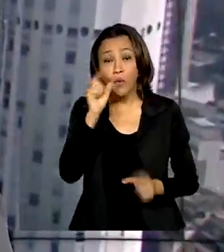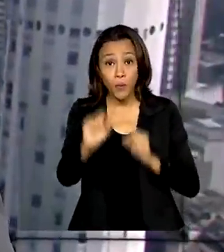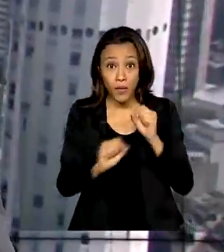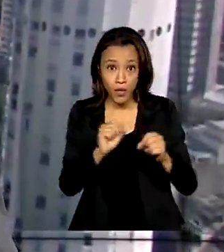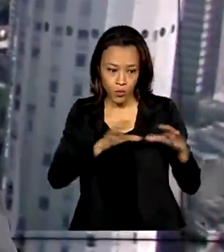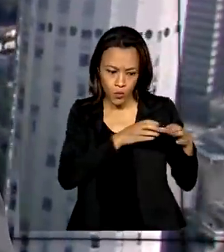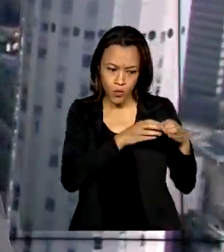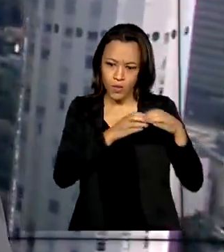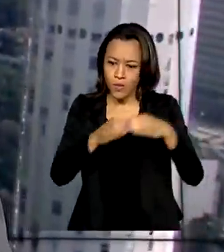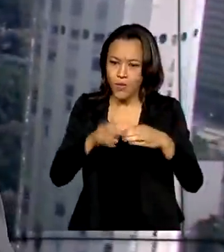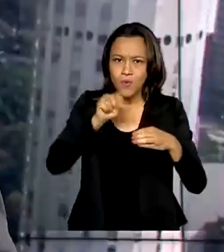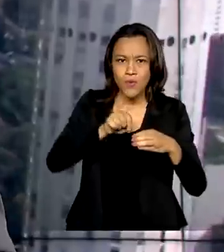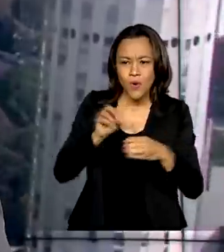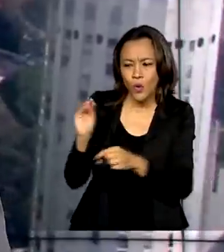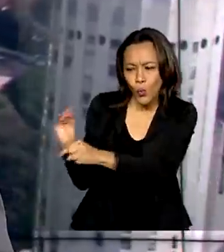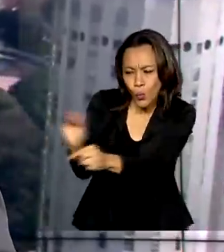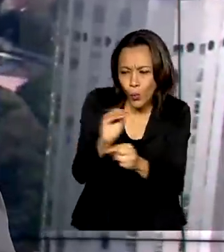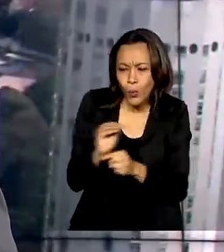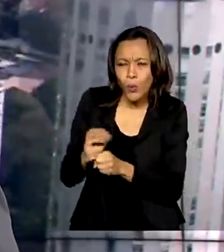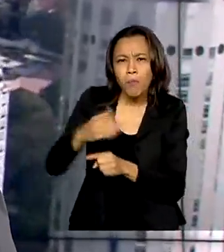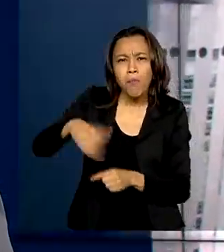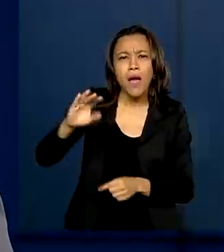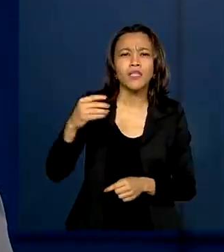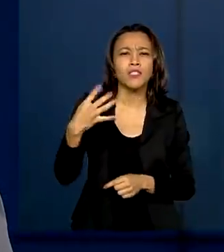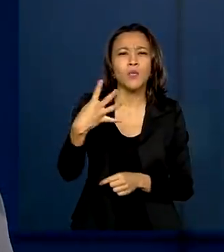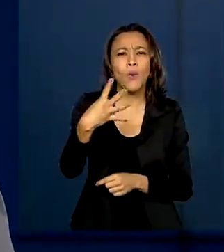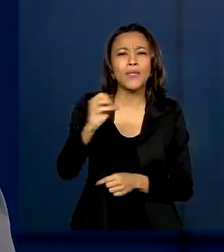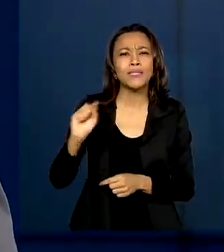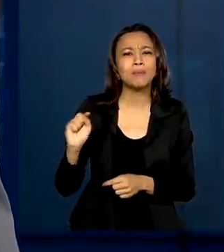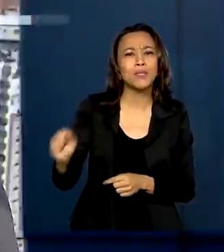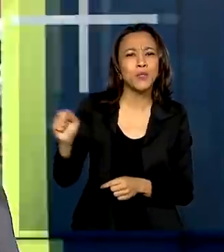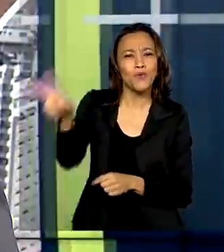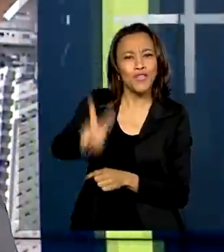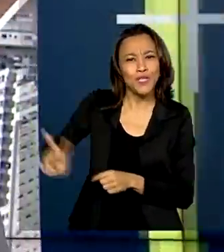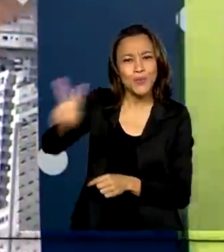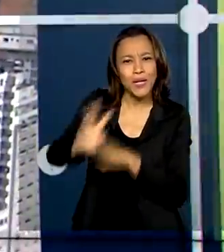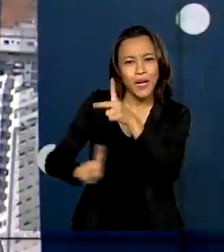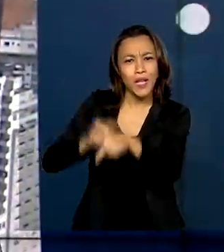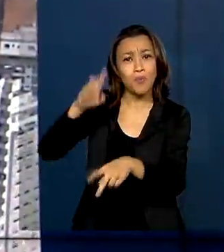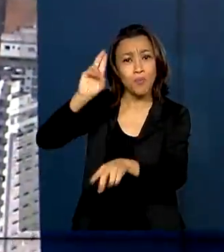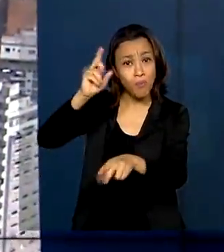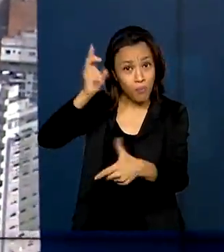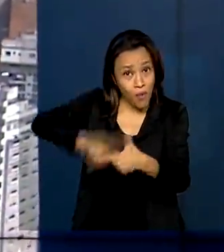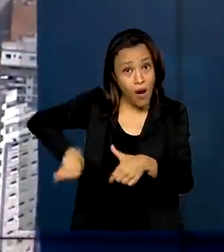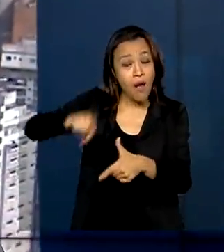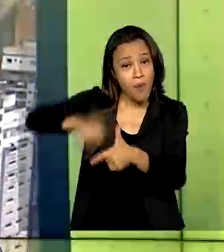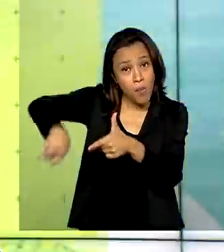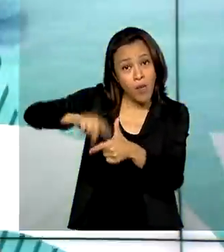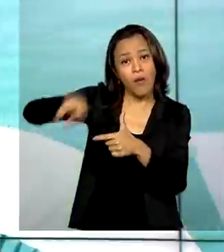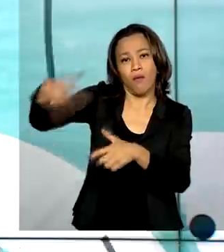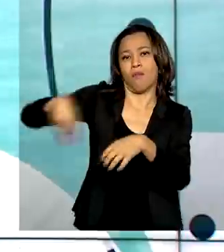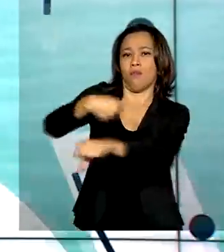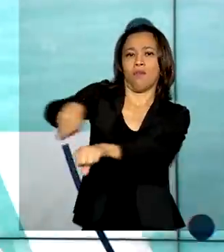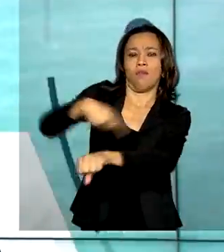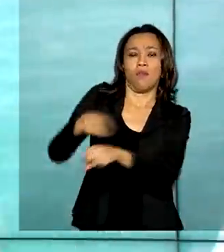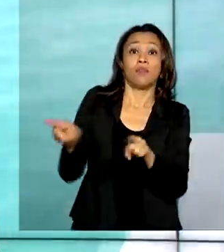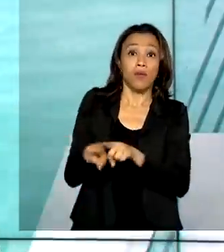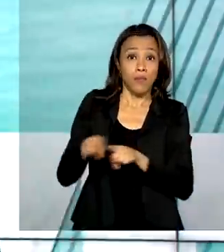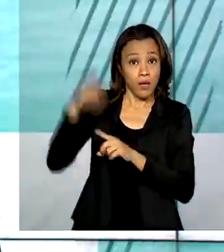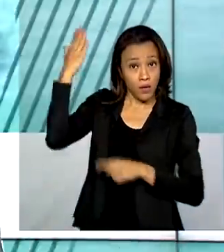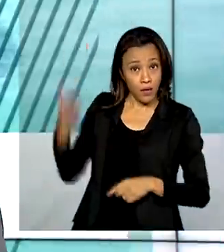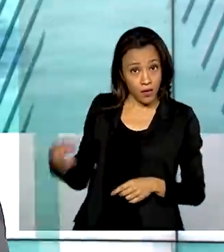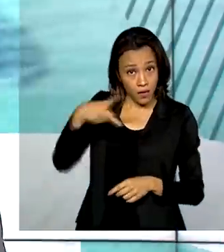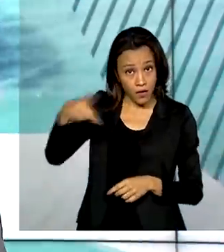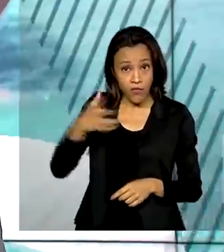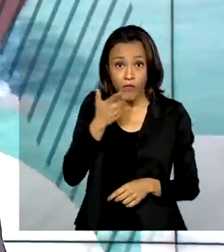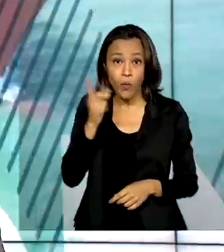Acolhida, que recebeu quase 400 mil venezuelanos devido à crise no país vizinho. Bolsonaro disse também que está